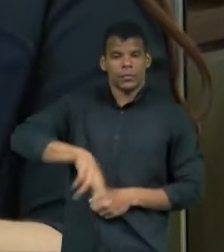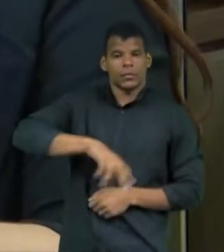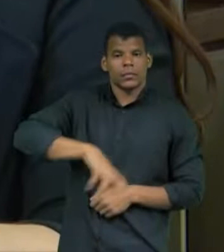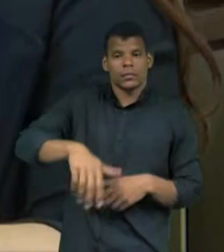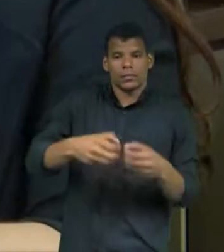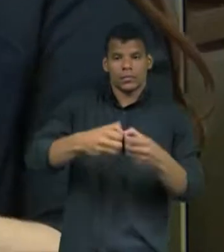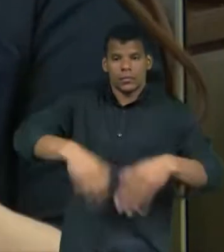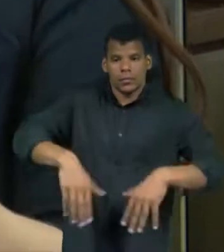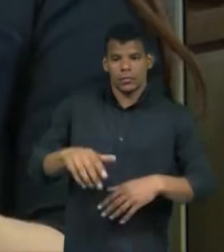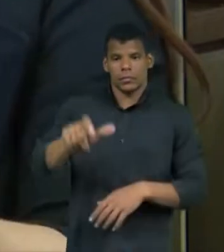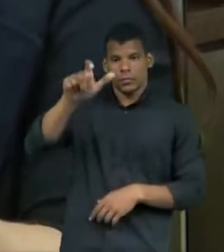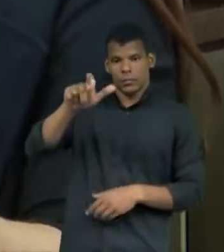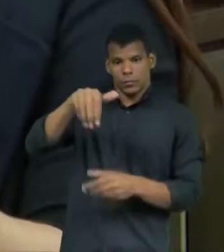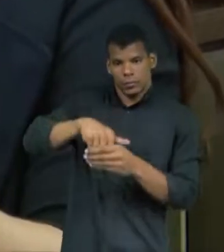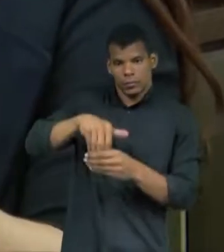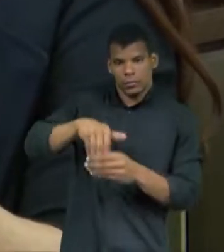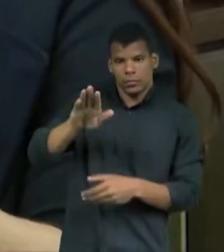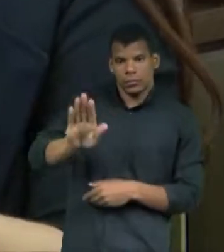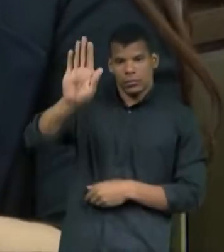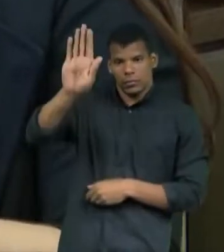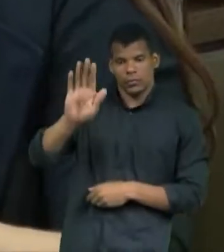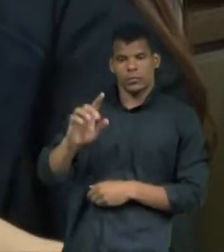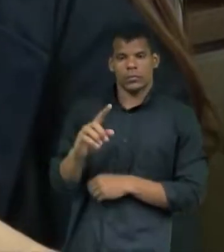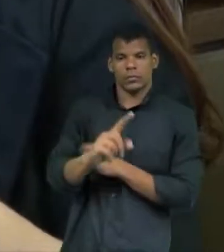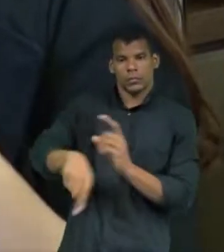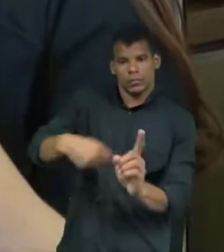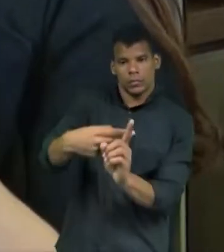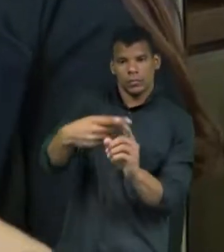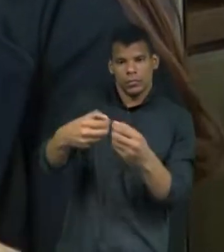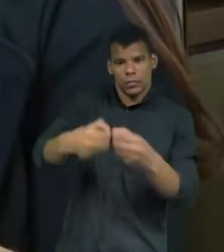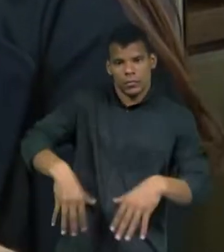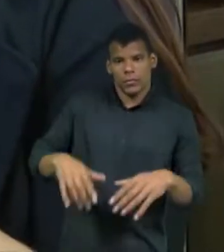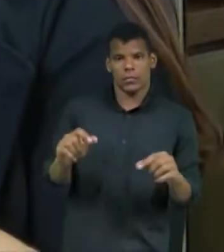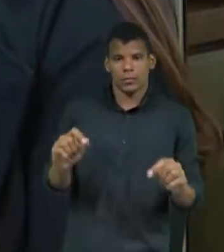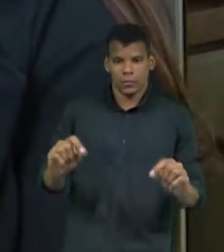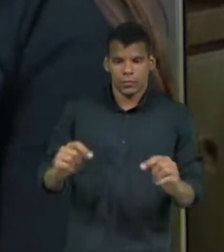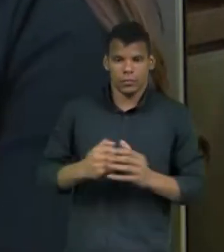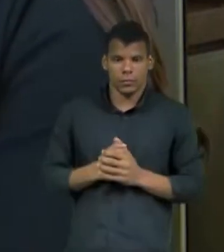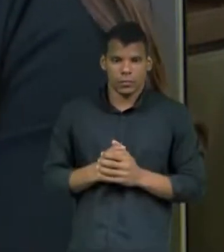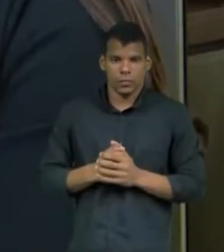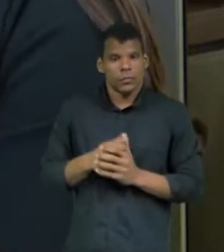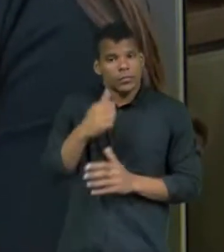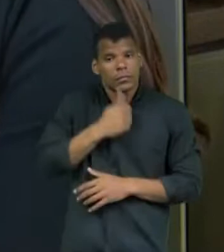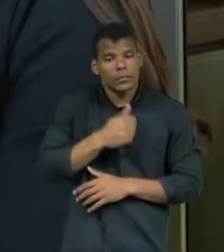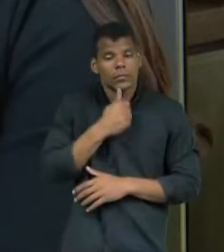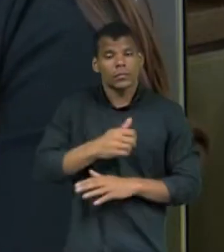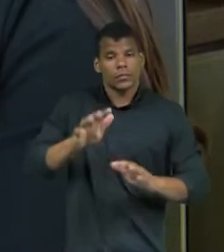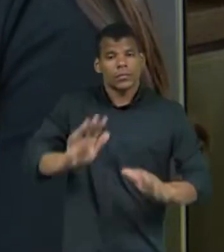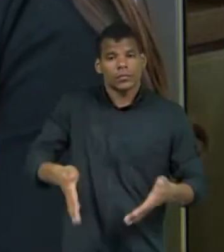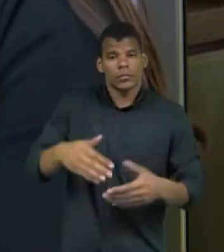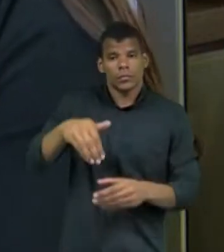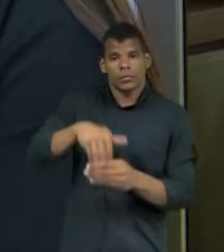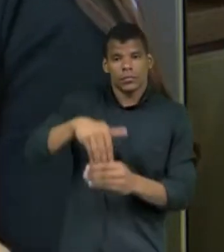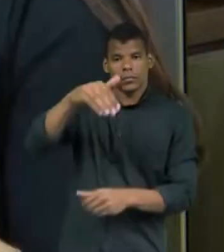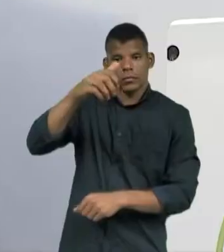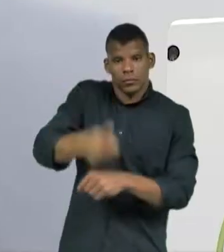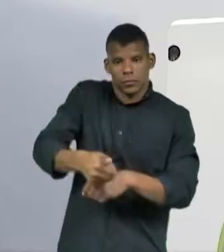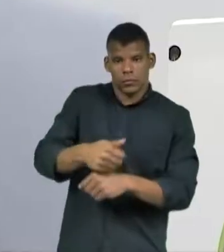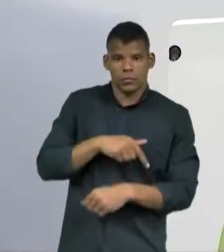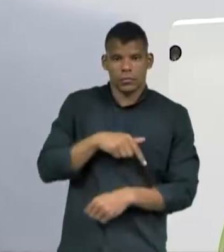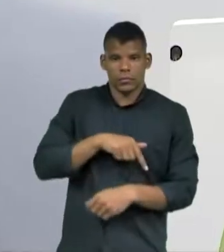estão tentando entrar no pleito, mas também as mulheres que já foram eleitas nos seus mandatos.